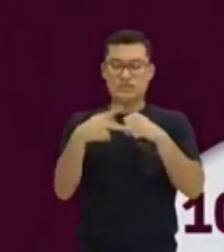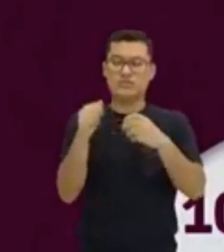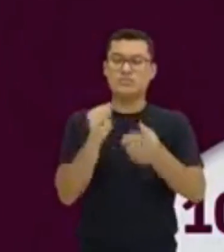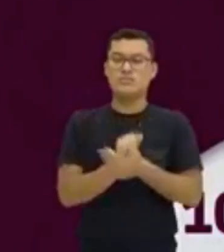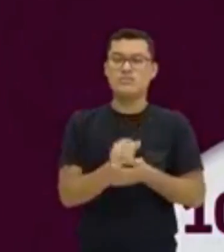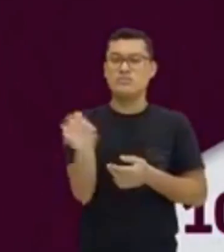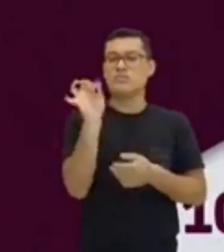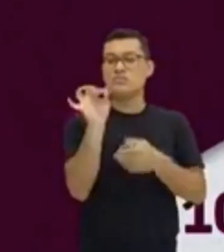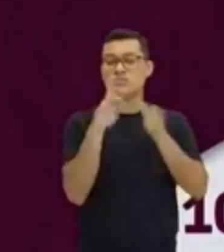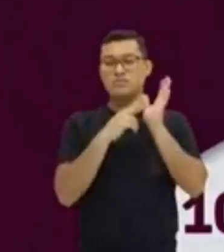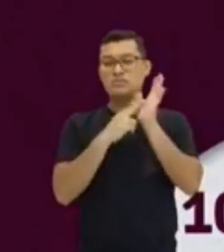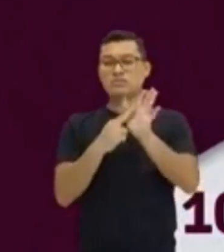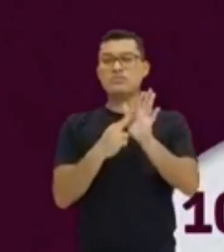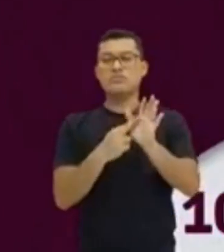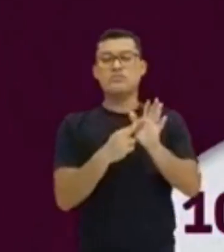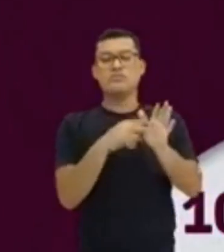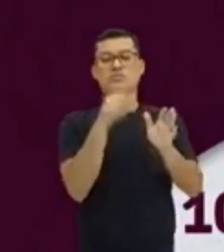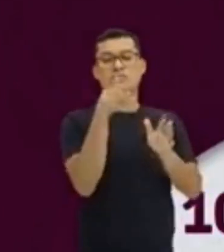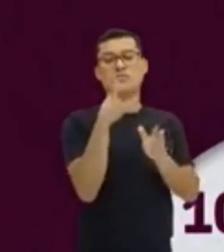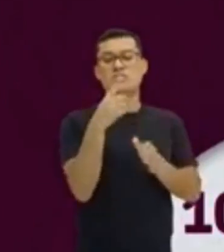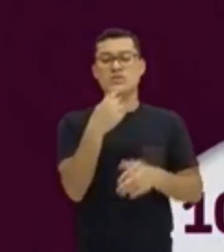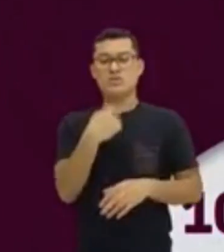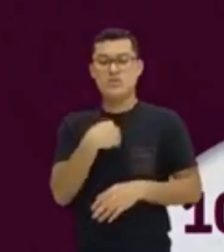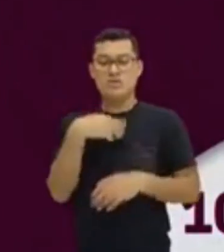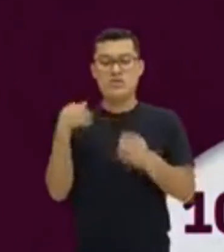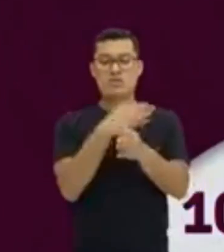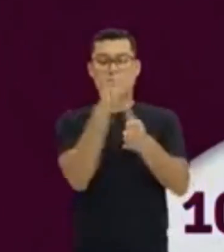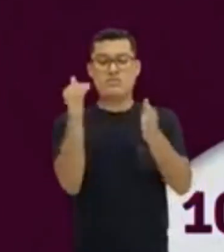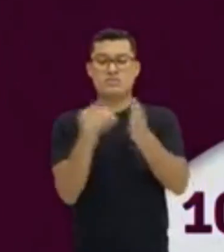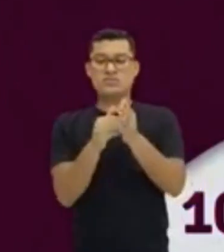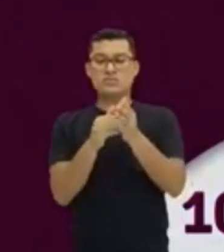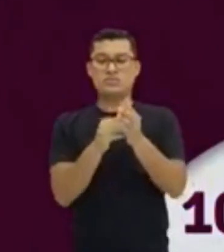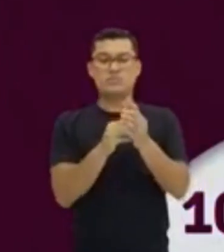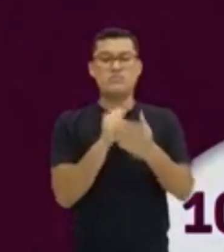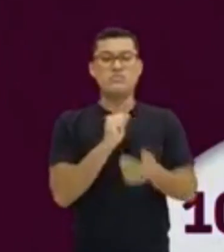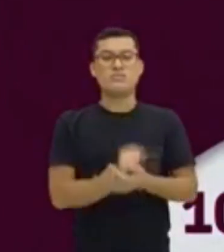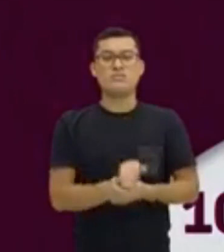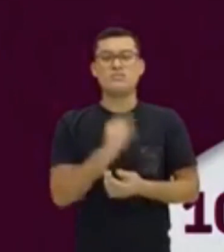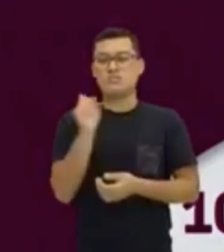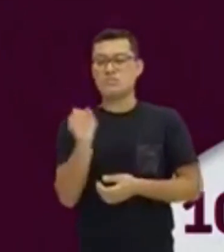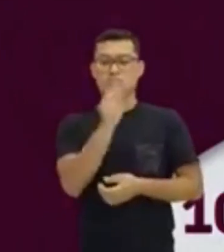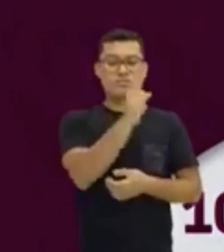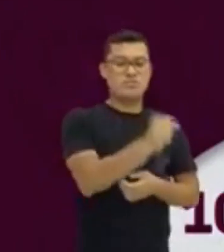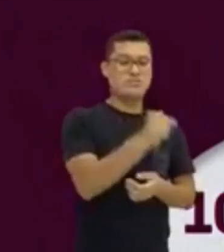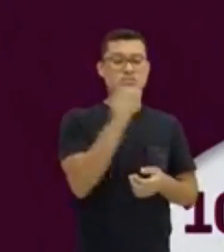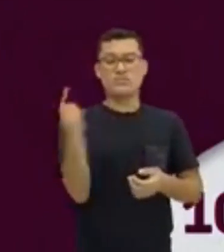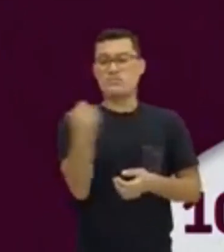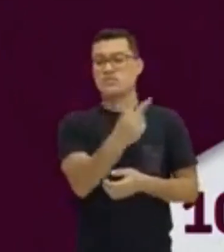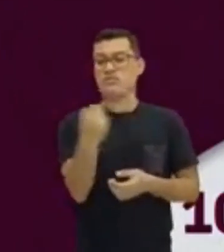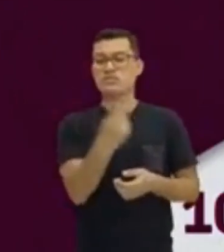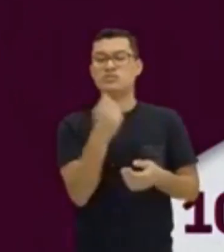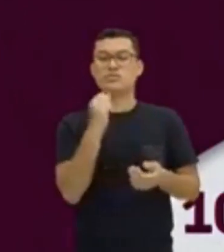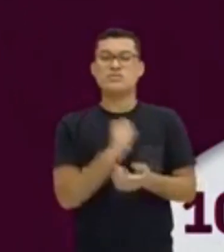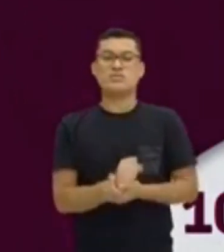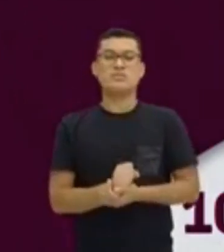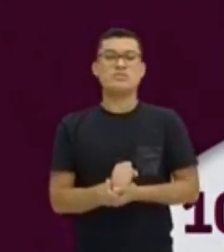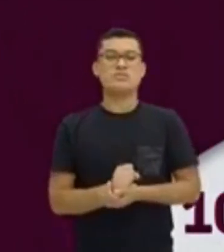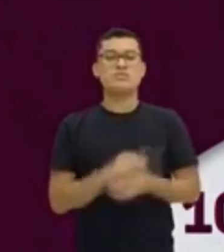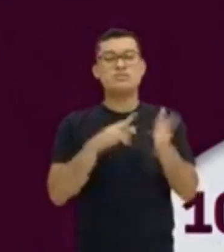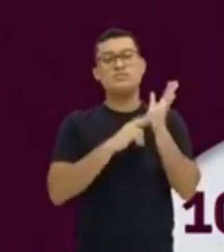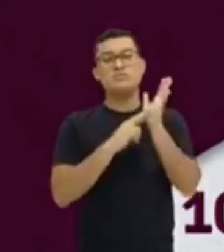representa você e eu? Nós. Você e Jack. You, vocês. Então, they